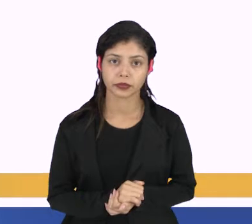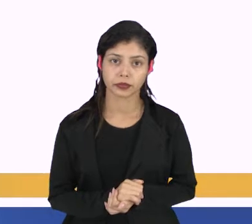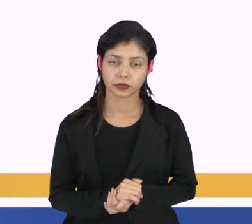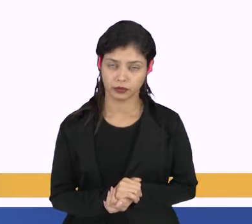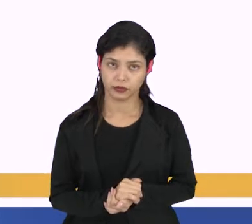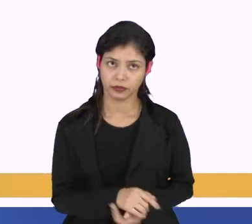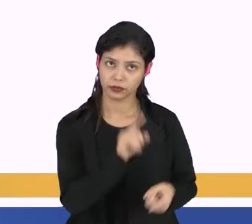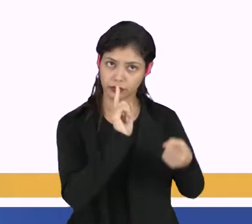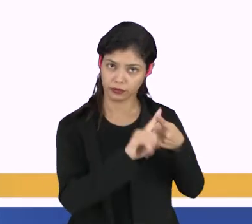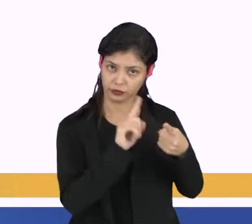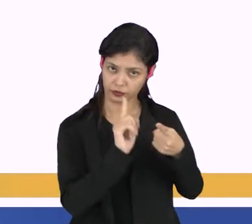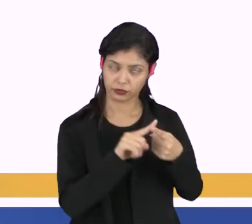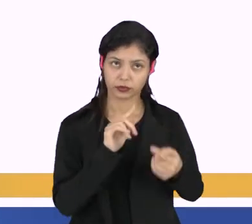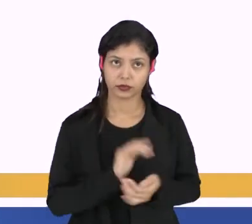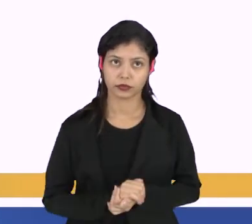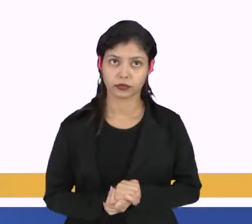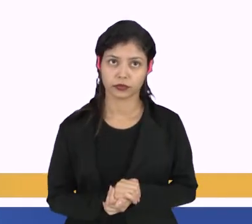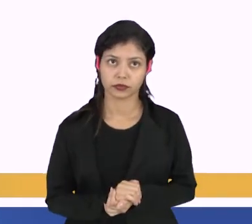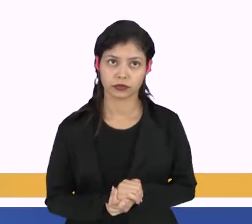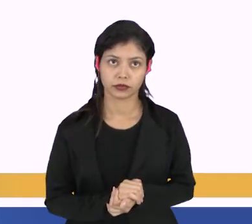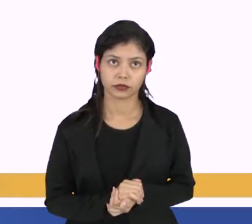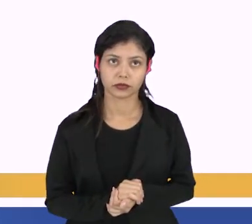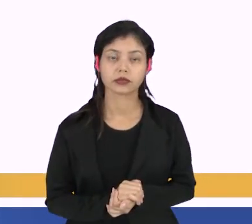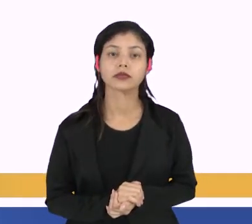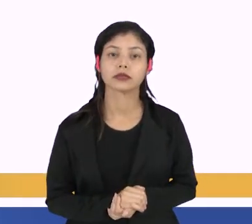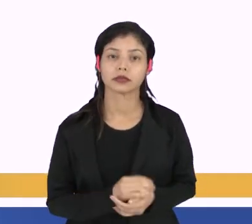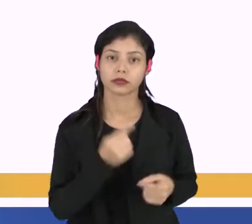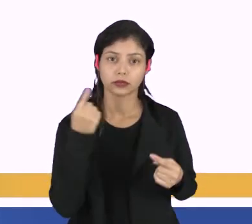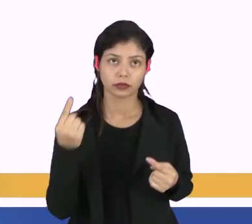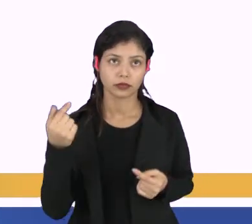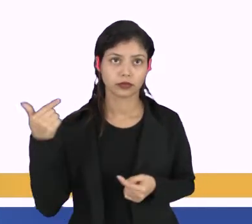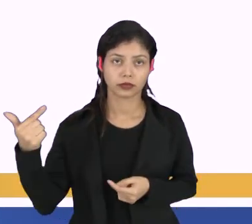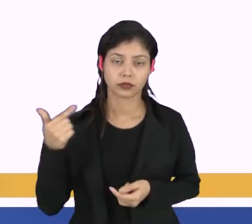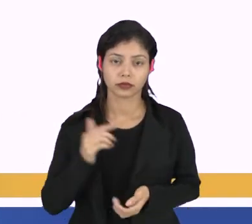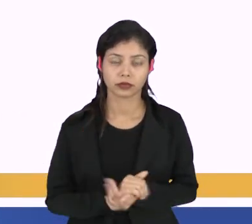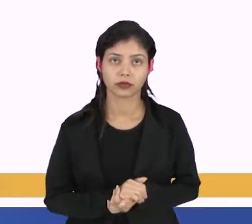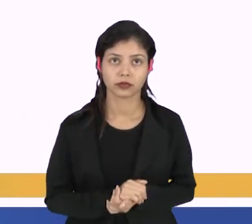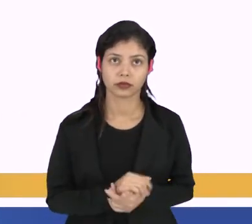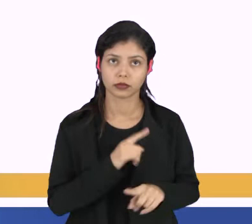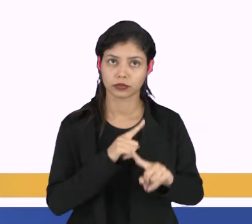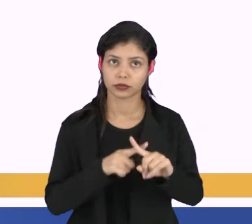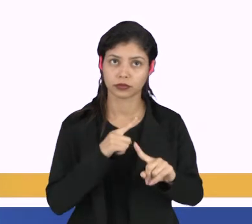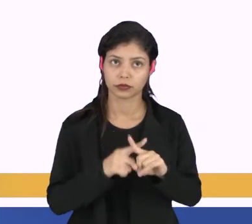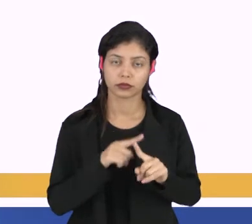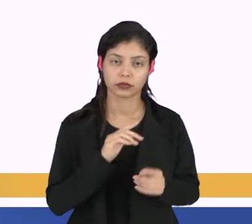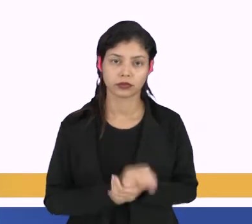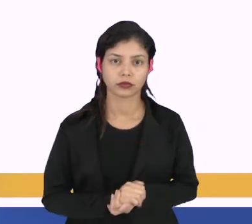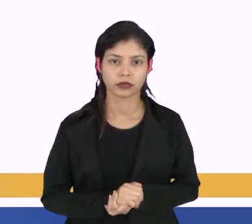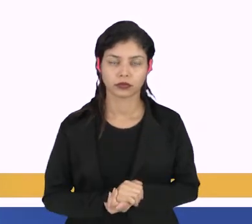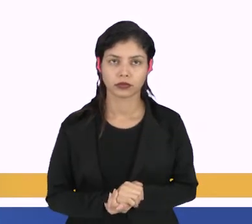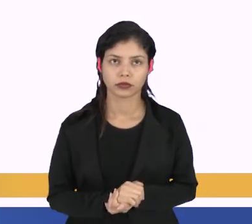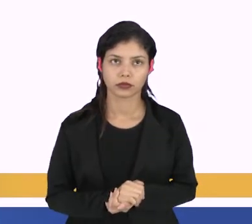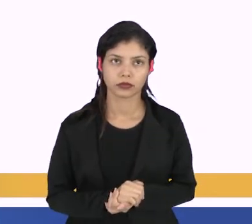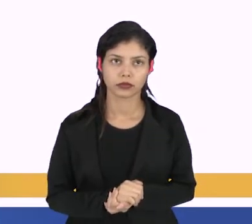a primeira linha com os elementos 1 e 2, multiplicar